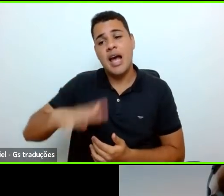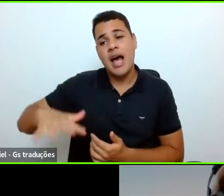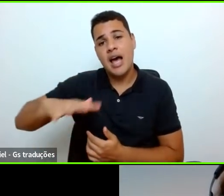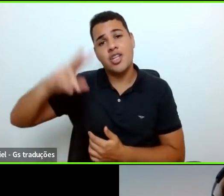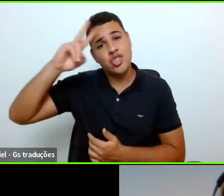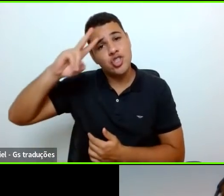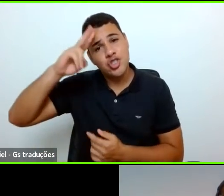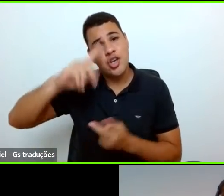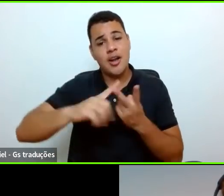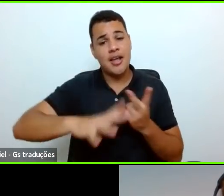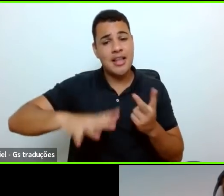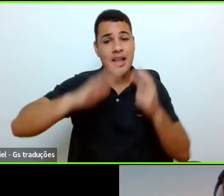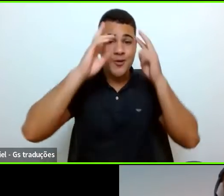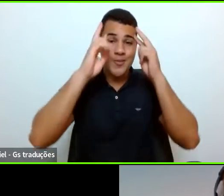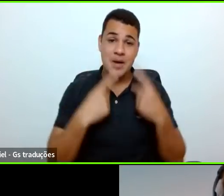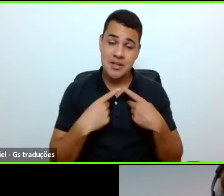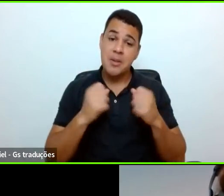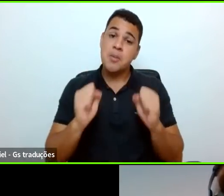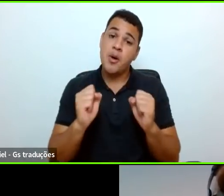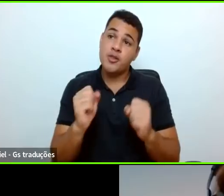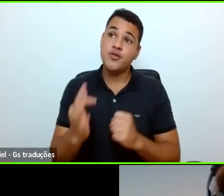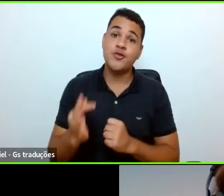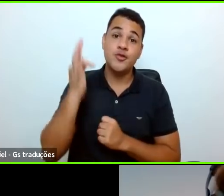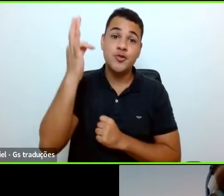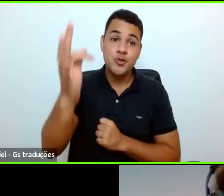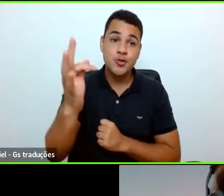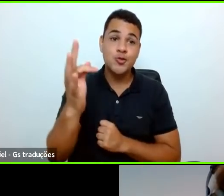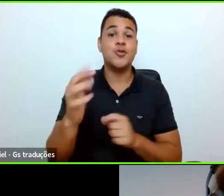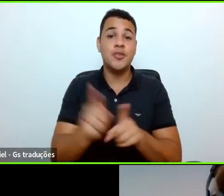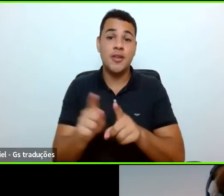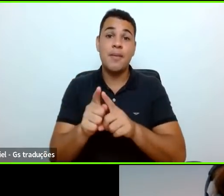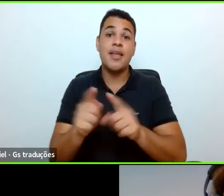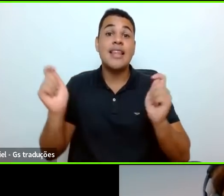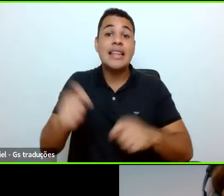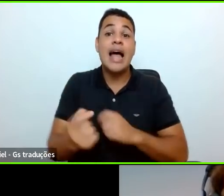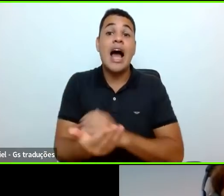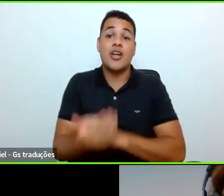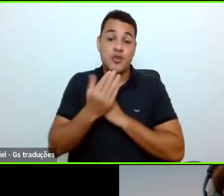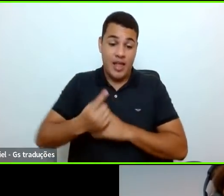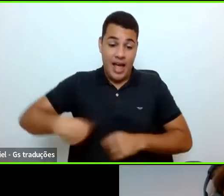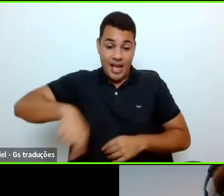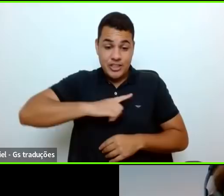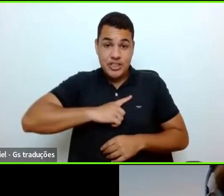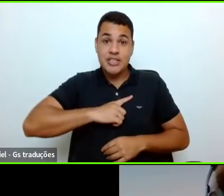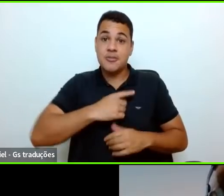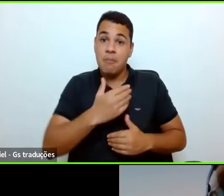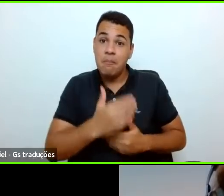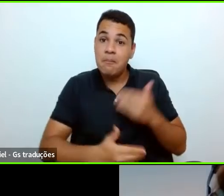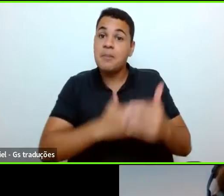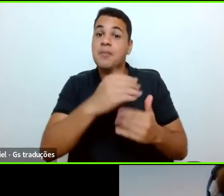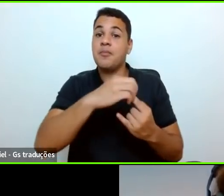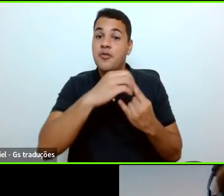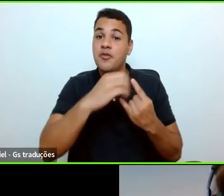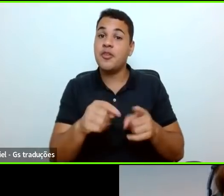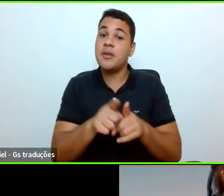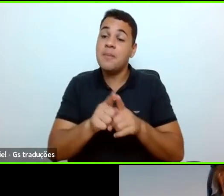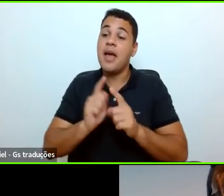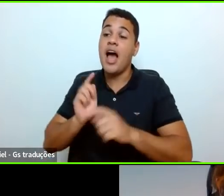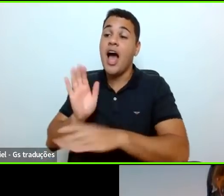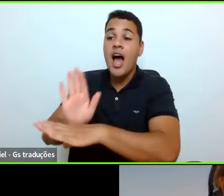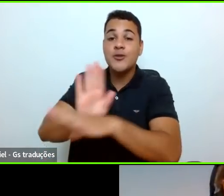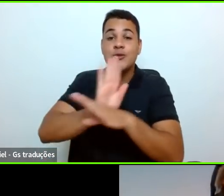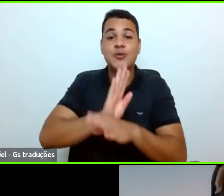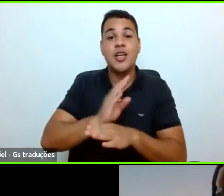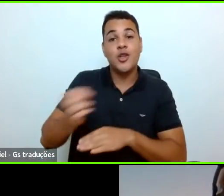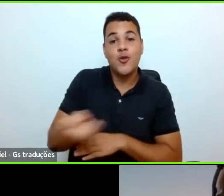humanas, se interessa, um dia ajuda a gente a compreender e conhecer melhor essa história da iniciação científica na nossa